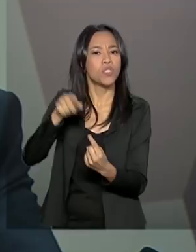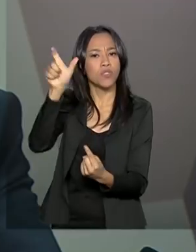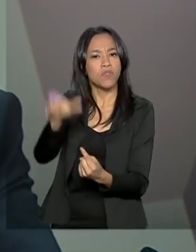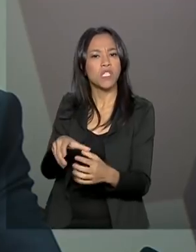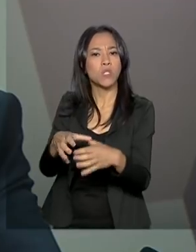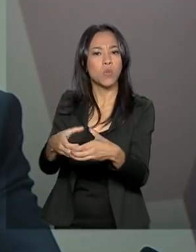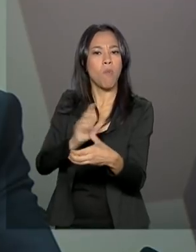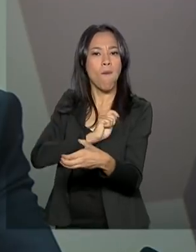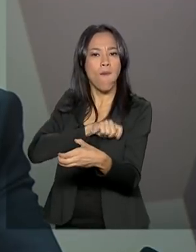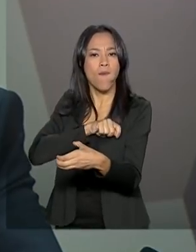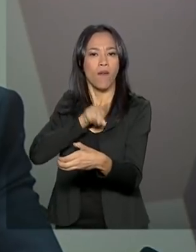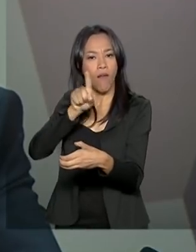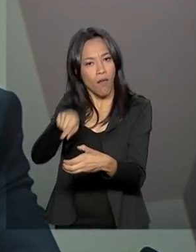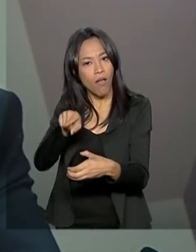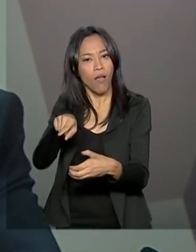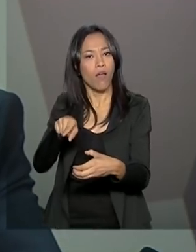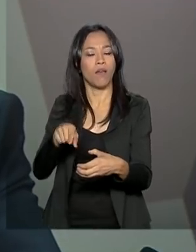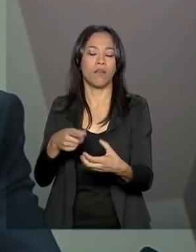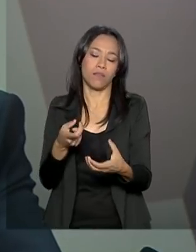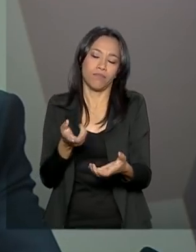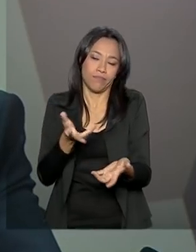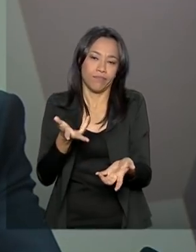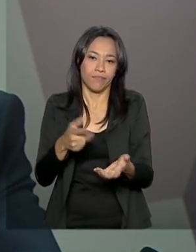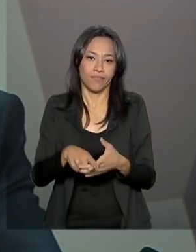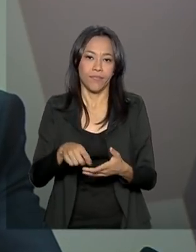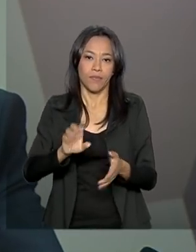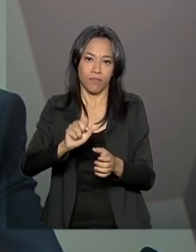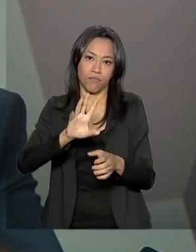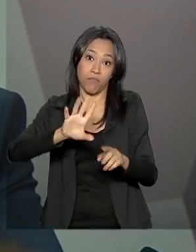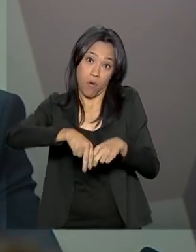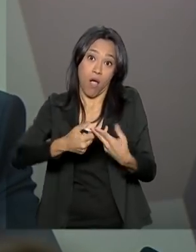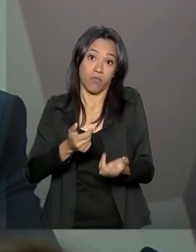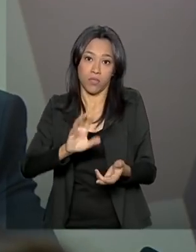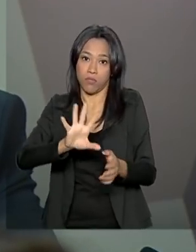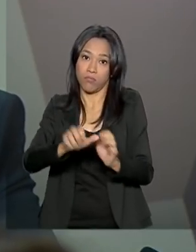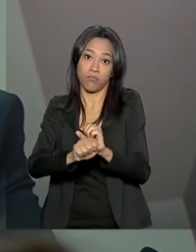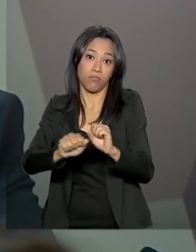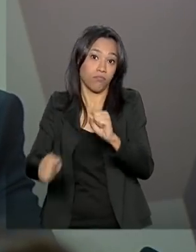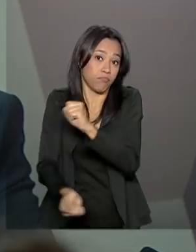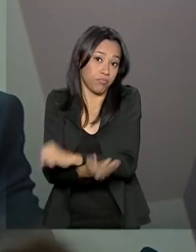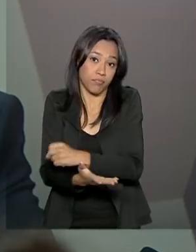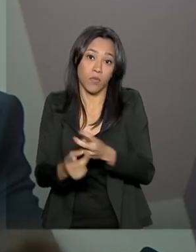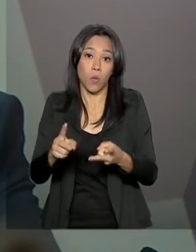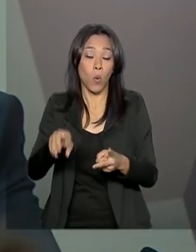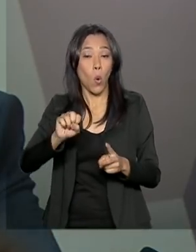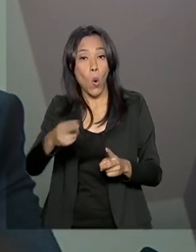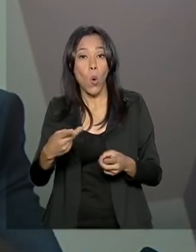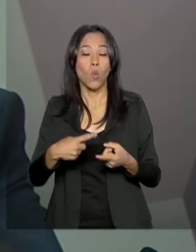condenações por corrupção e lavagem de dinheiro ou obstaculizar